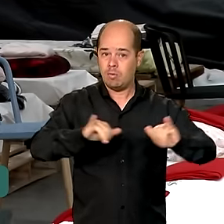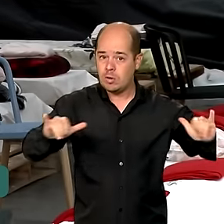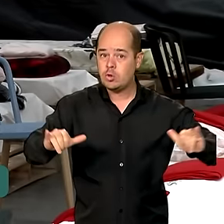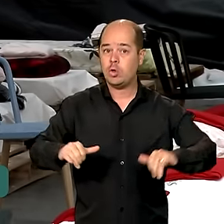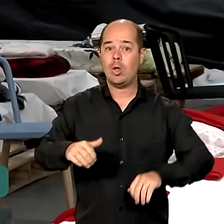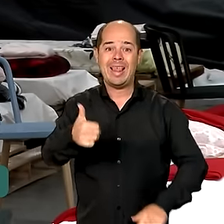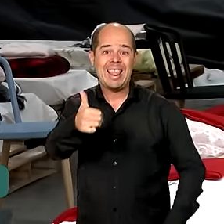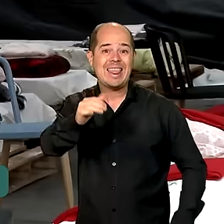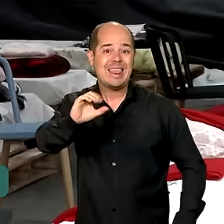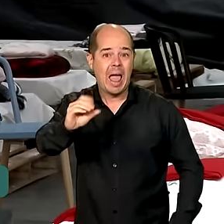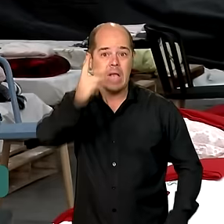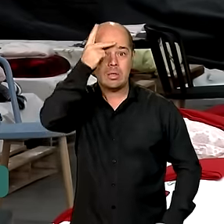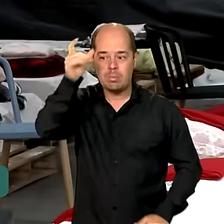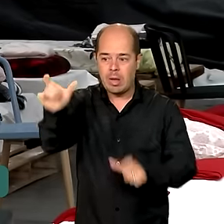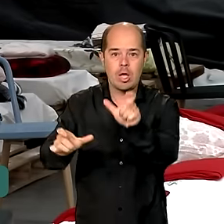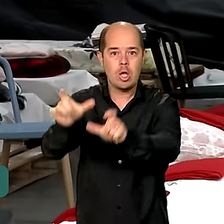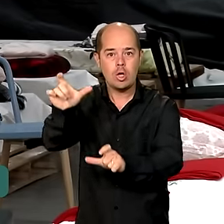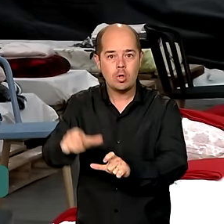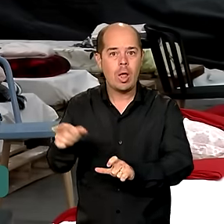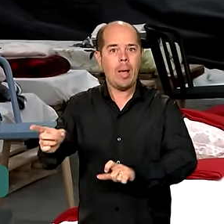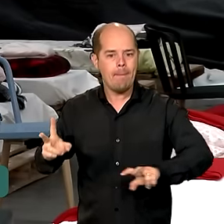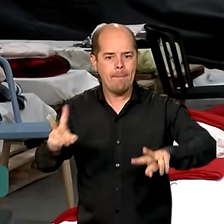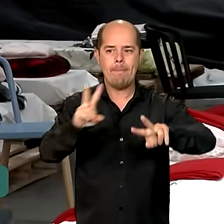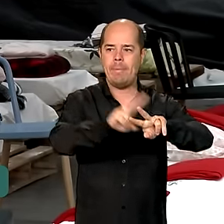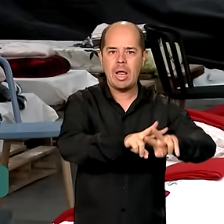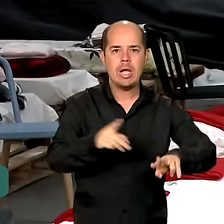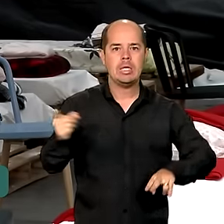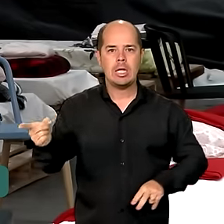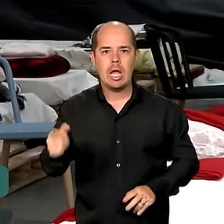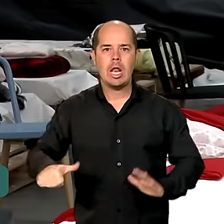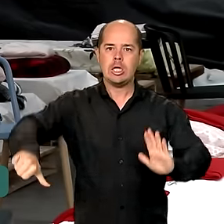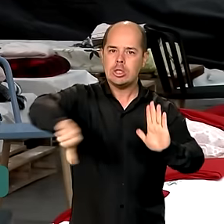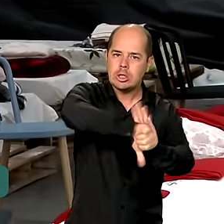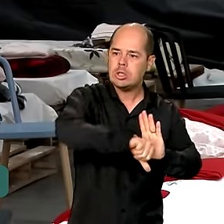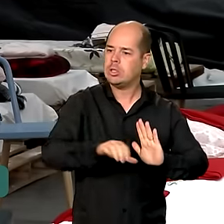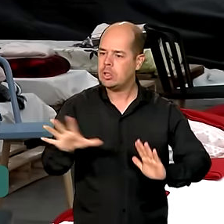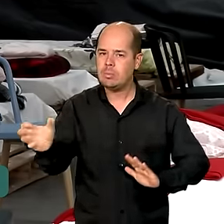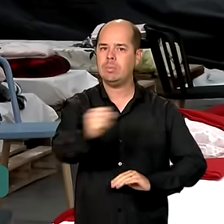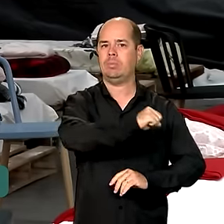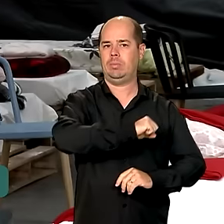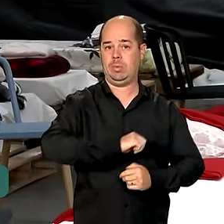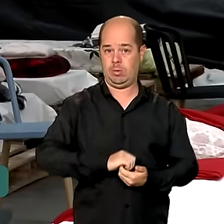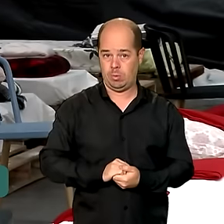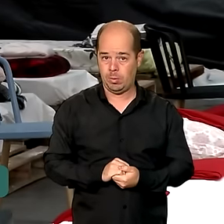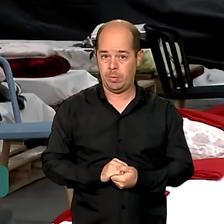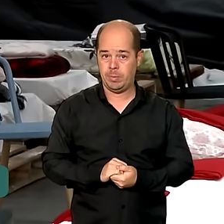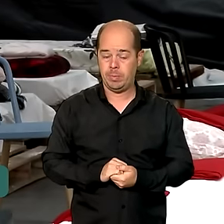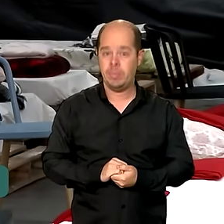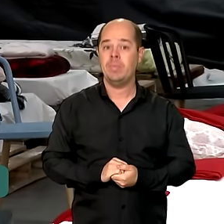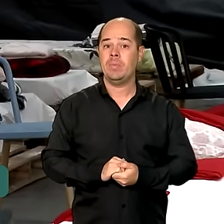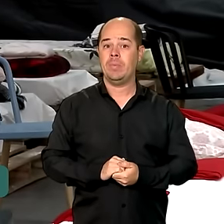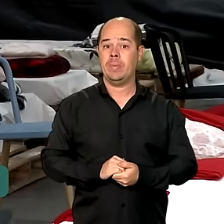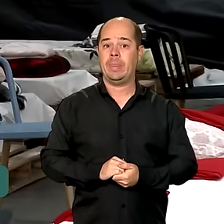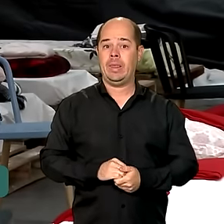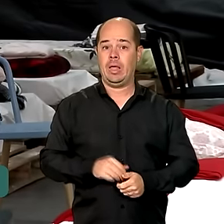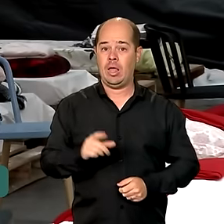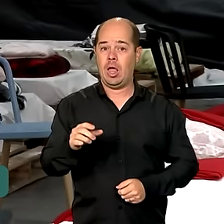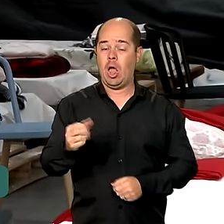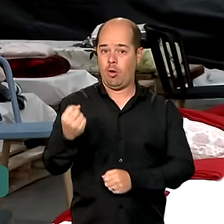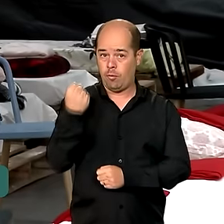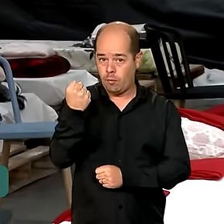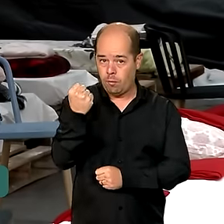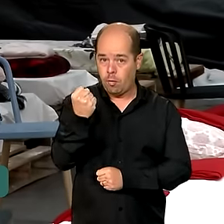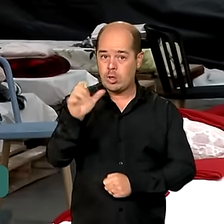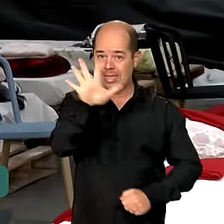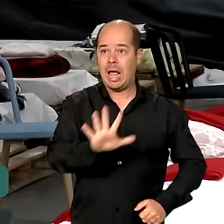praticar crimes dentro desses locais. Após os relatos desses abusos, a Força Nacional de Segurança Pública